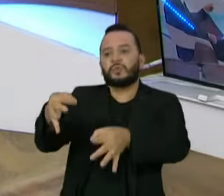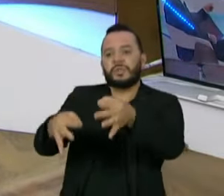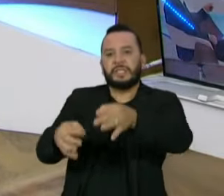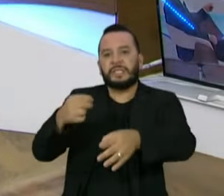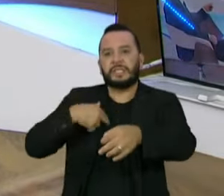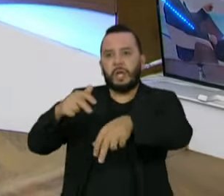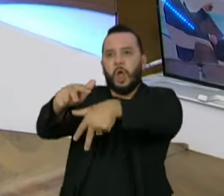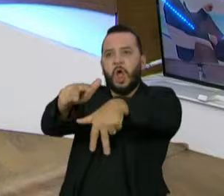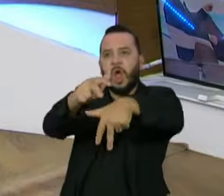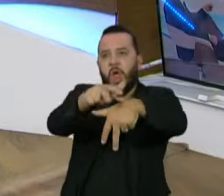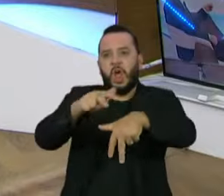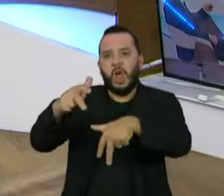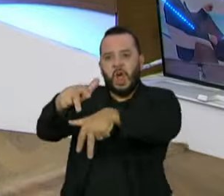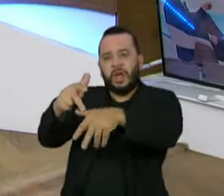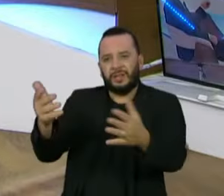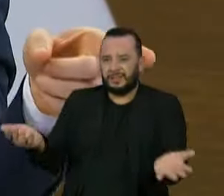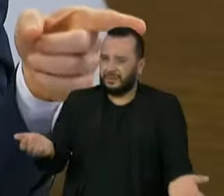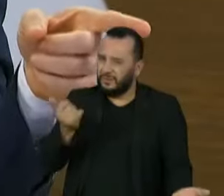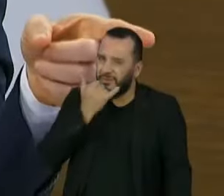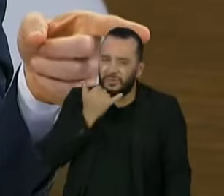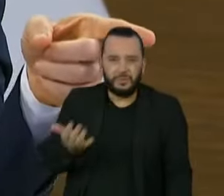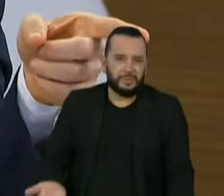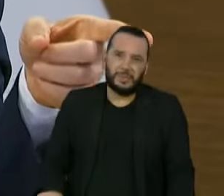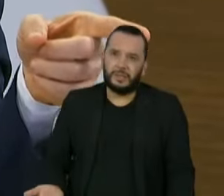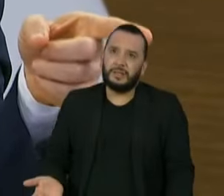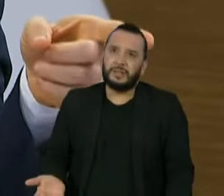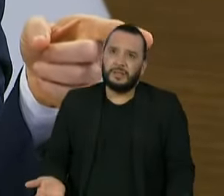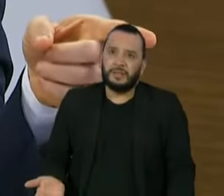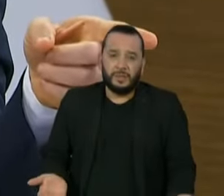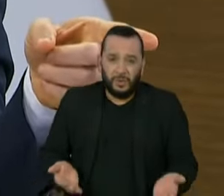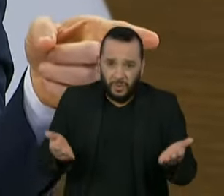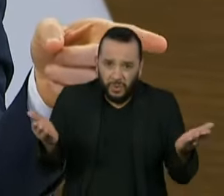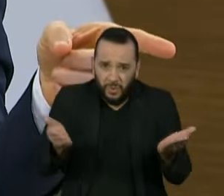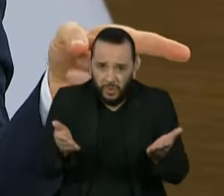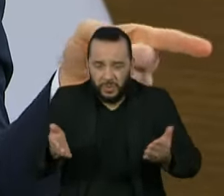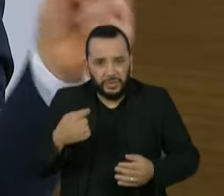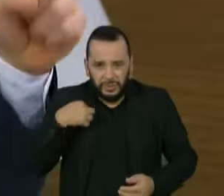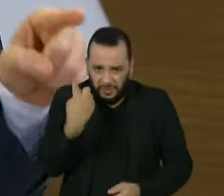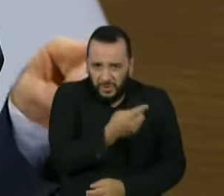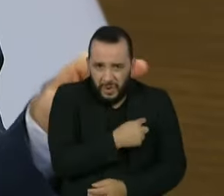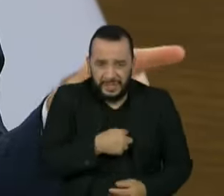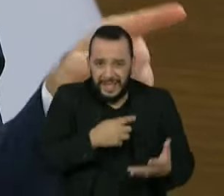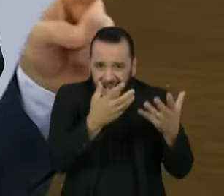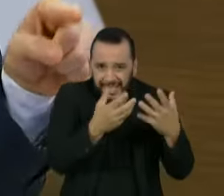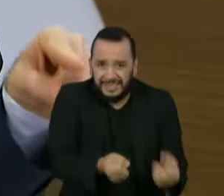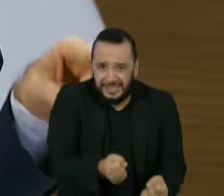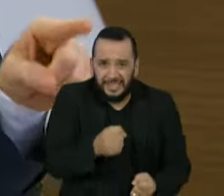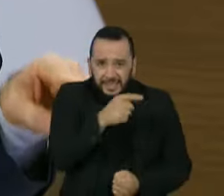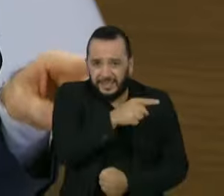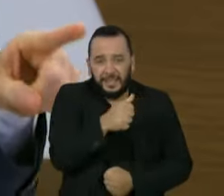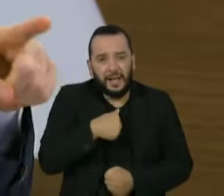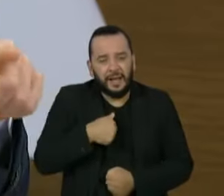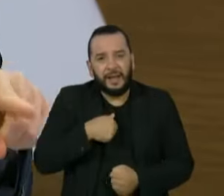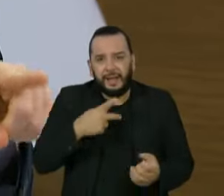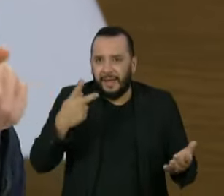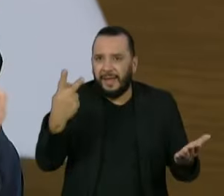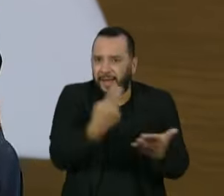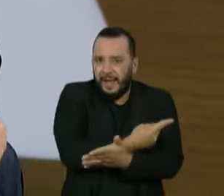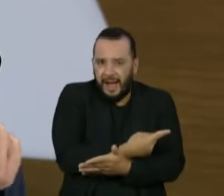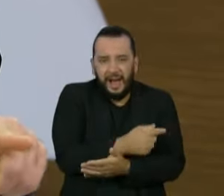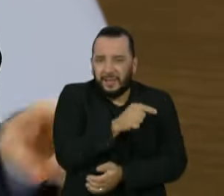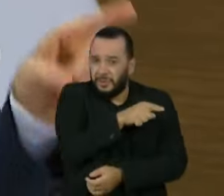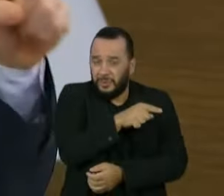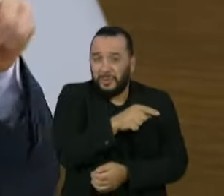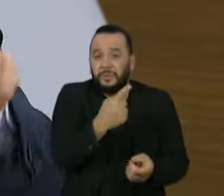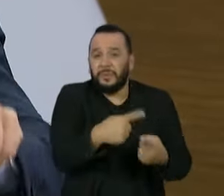que está combatendo a corrupção, nós vamos consagrar uma violência que foi a quebra do princípio da